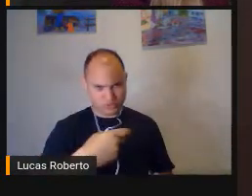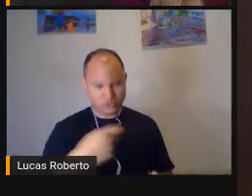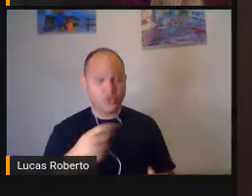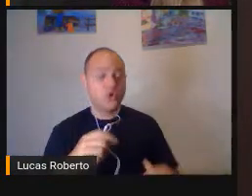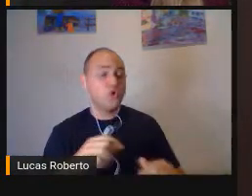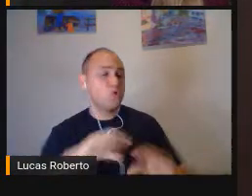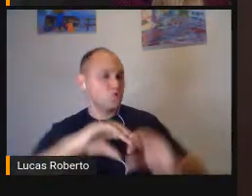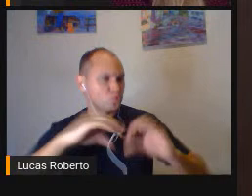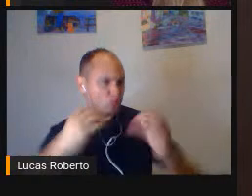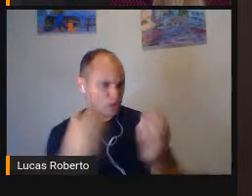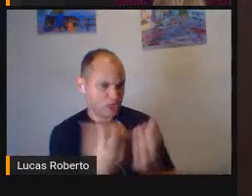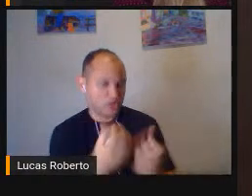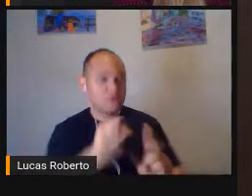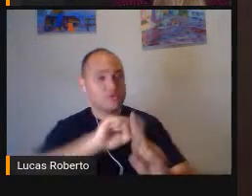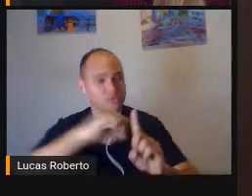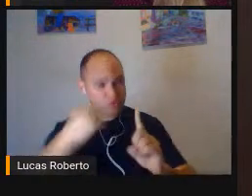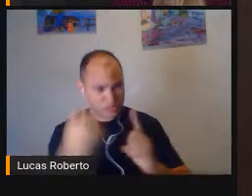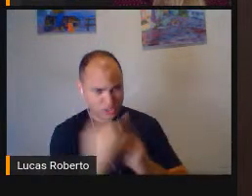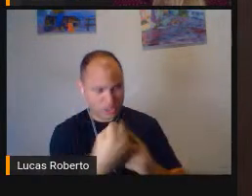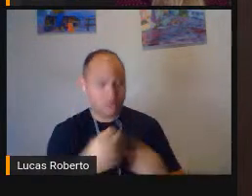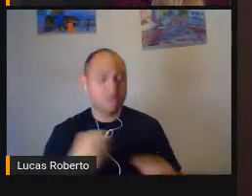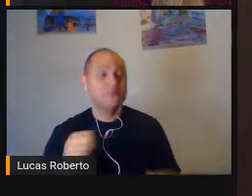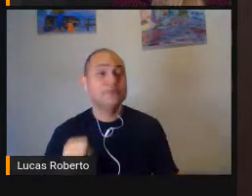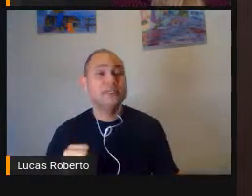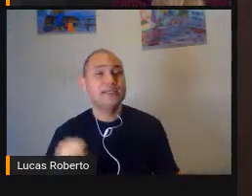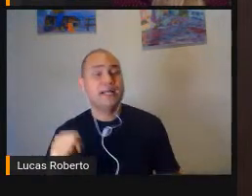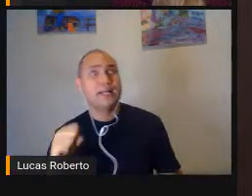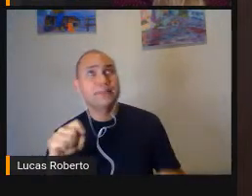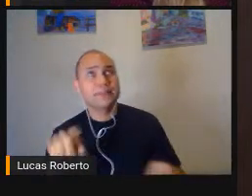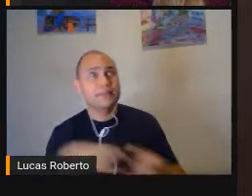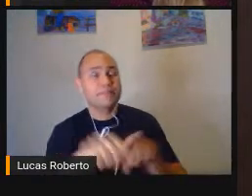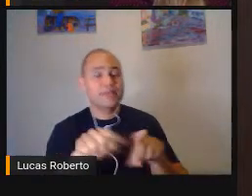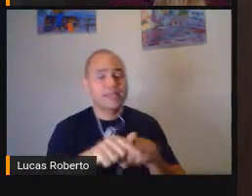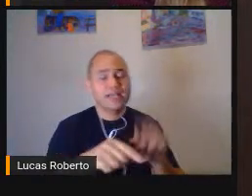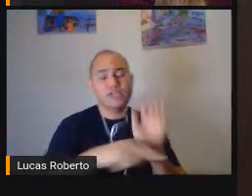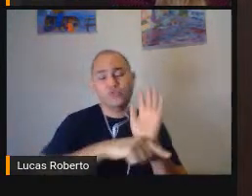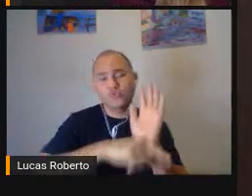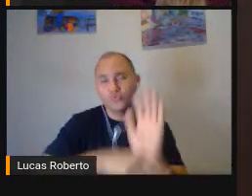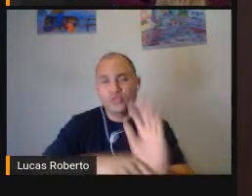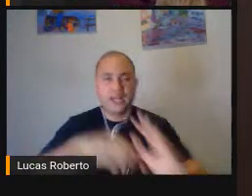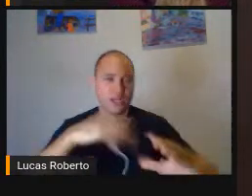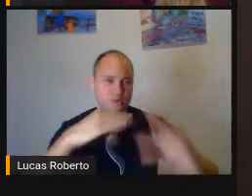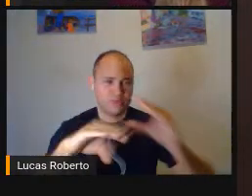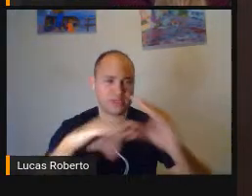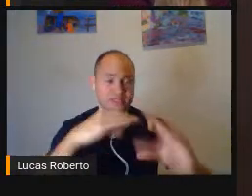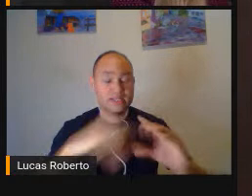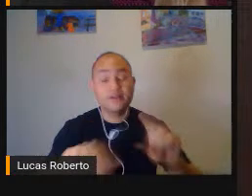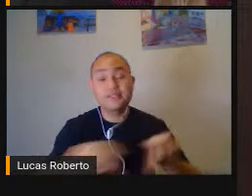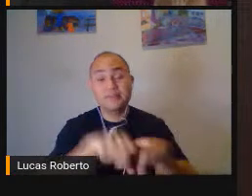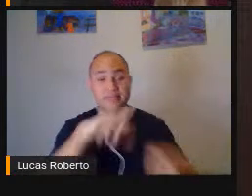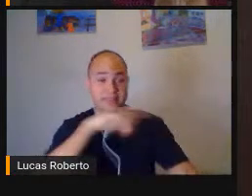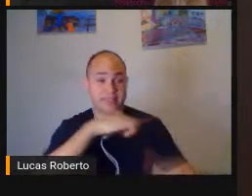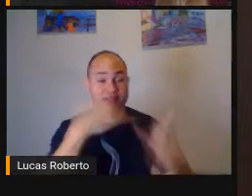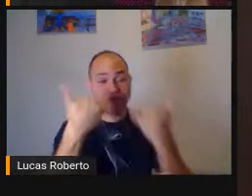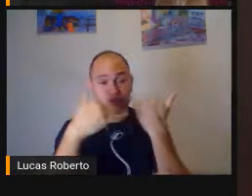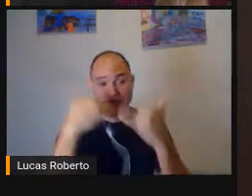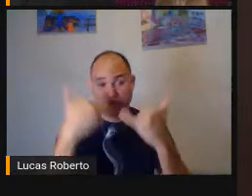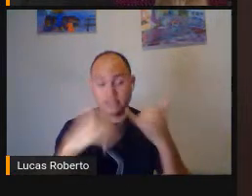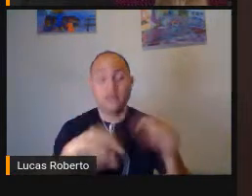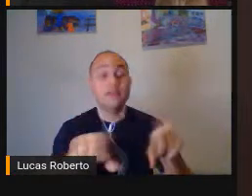Que lhe possibilita A habilidade De comunicação E o acesso A informações Bem como O